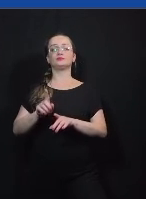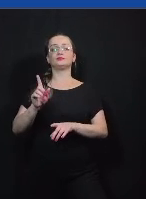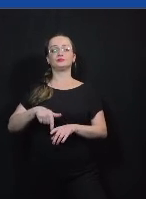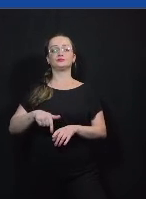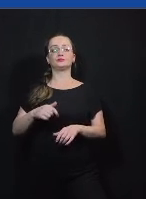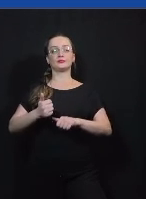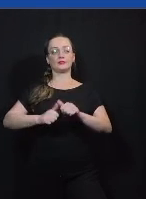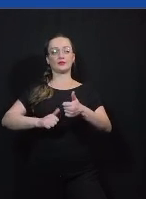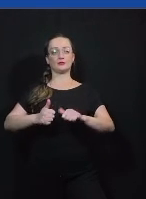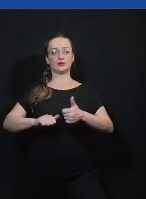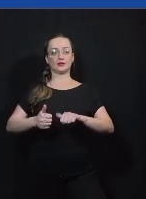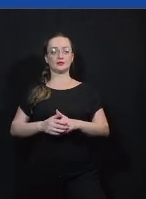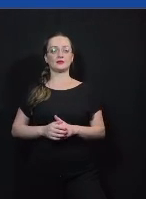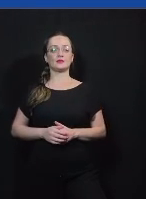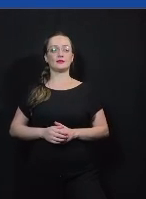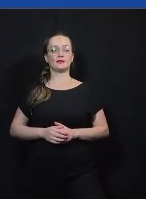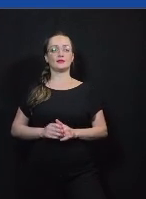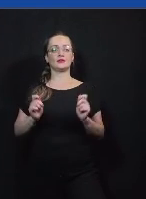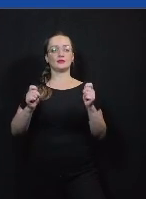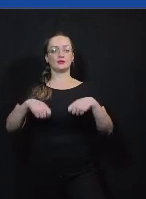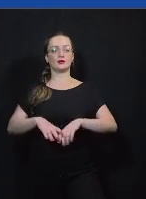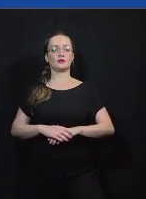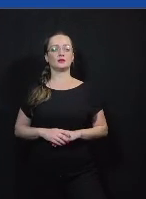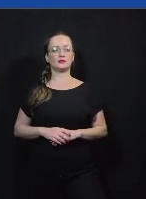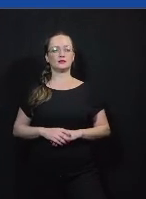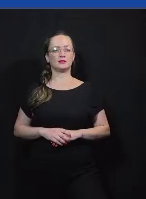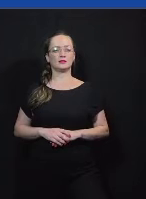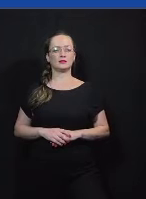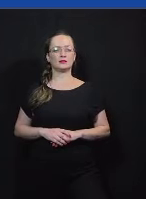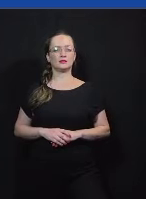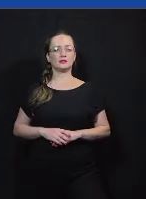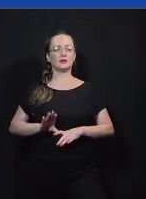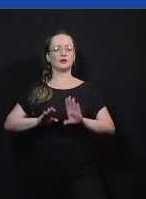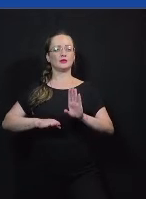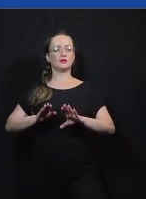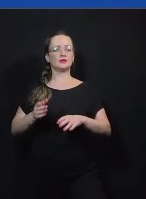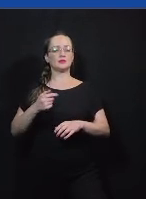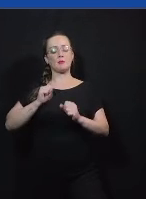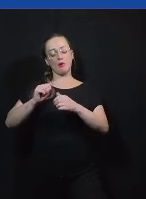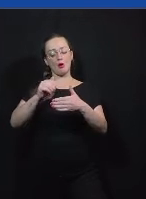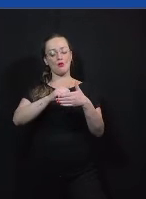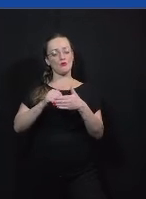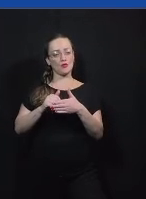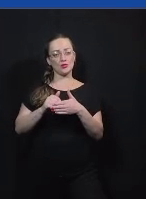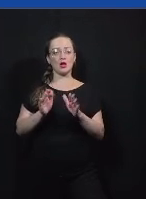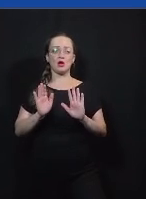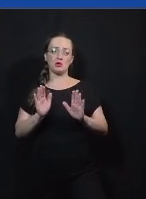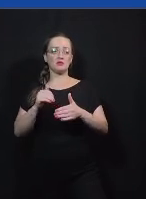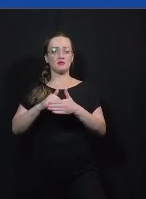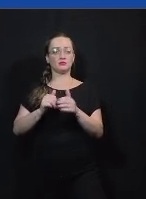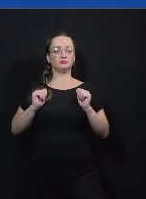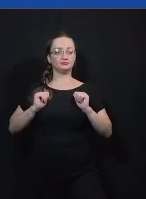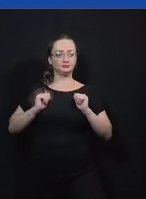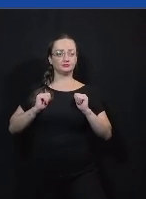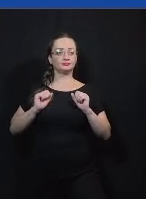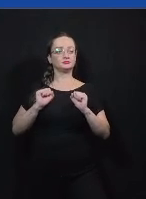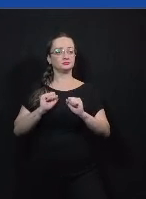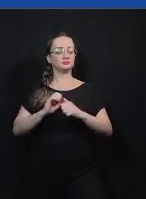avaliarem os próprios convidados de que vocês talvez estejam considerando votar ou não quando eles participam do debate